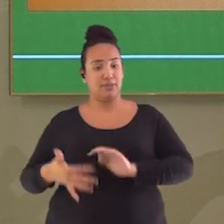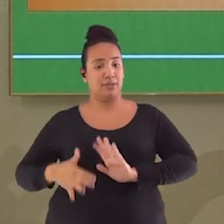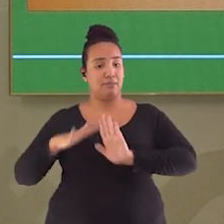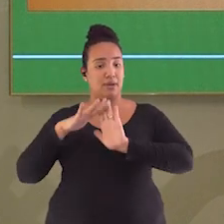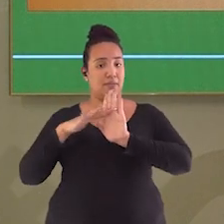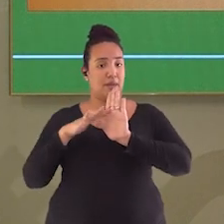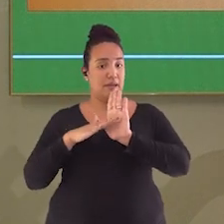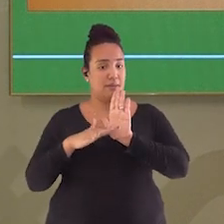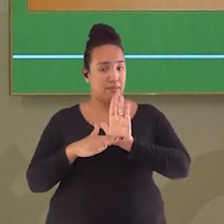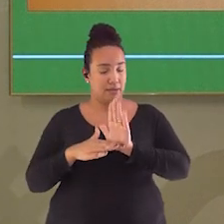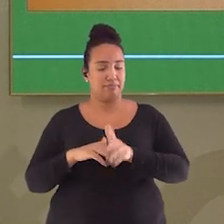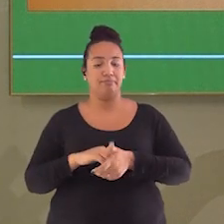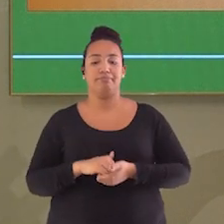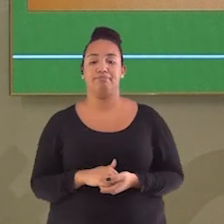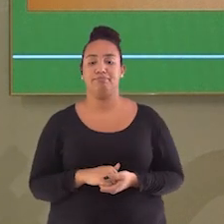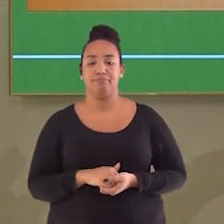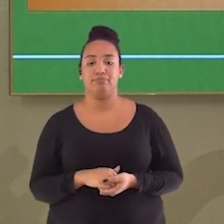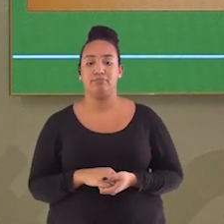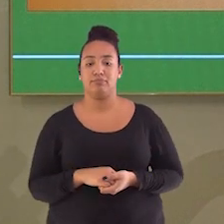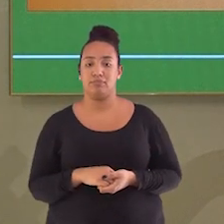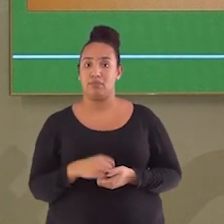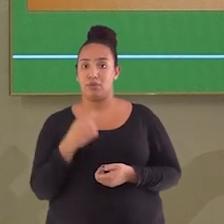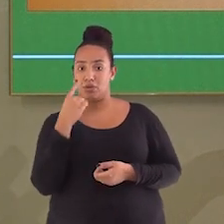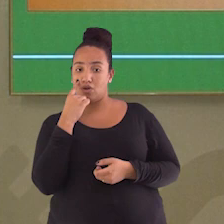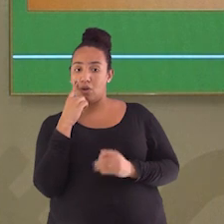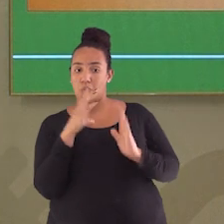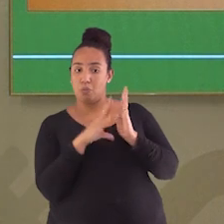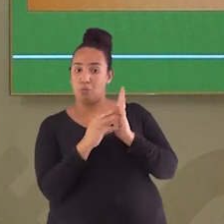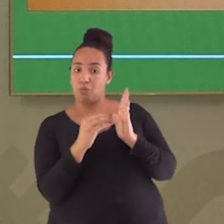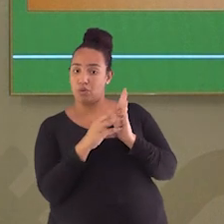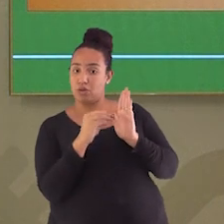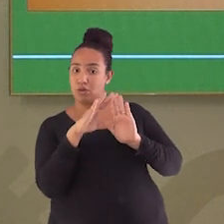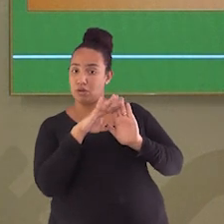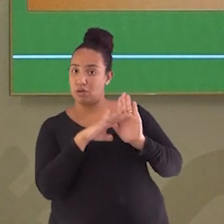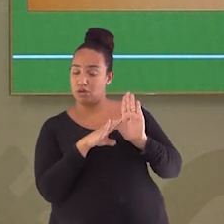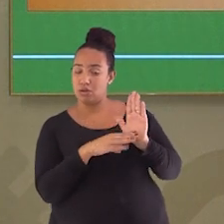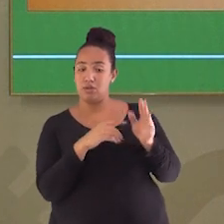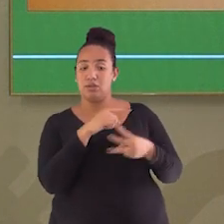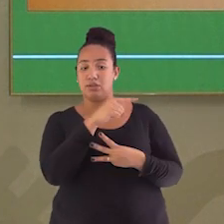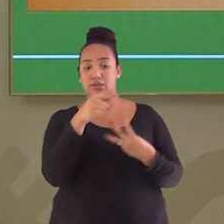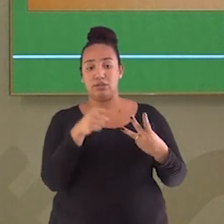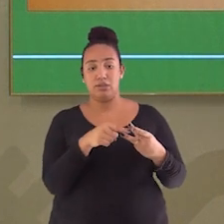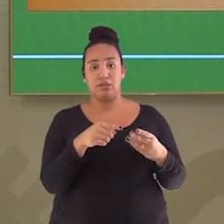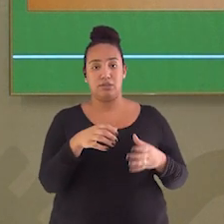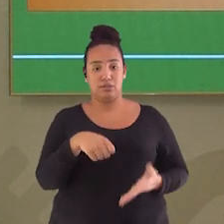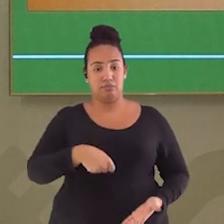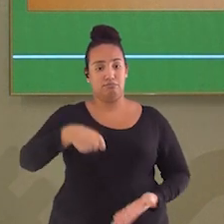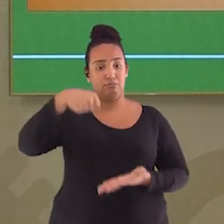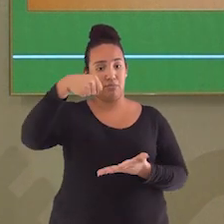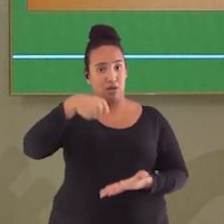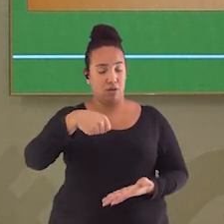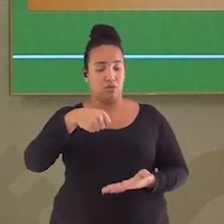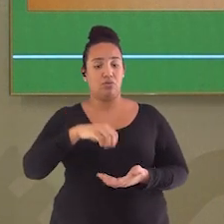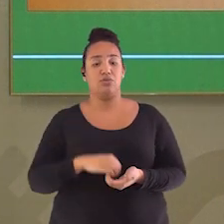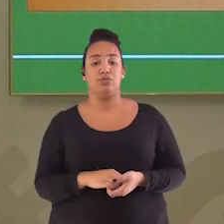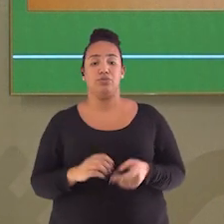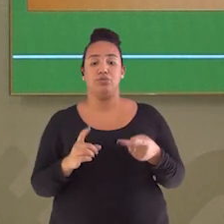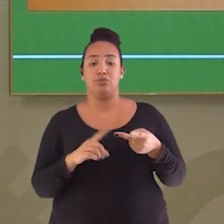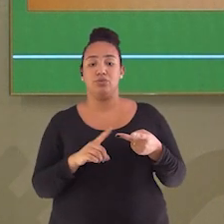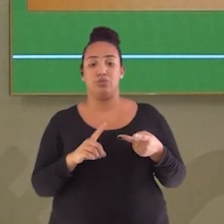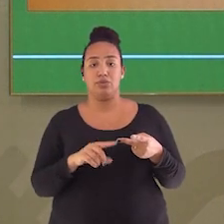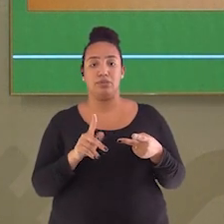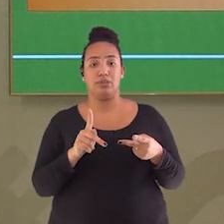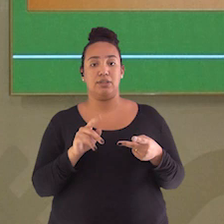precisar, seguindo o modelo que está listado aqui, três baldes de plástico com tampa, um kit de torneira,